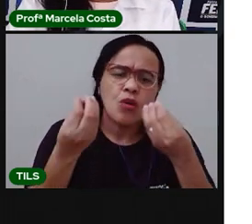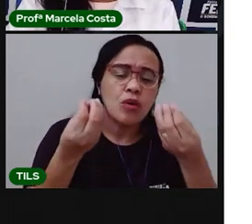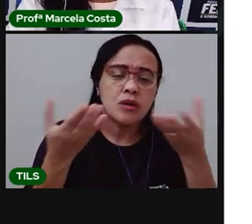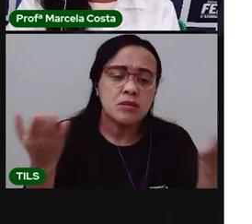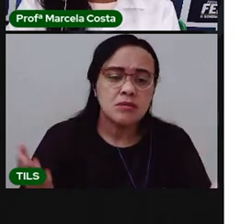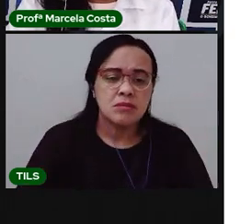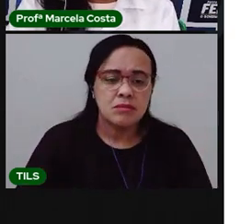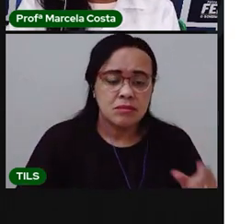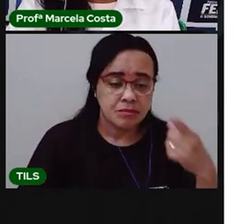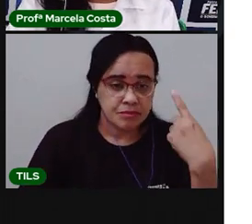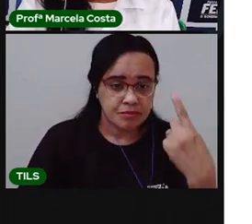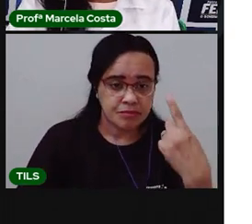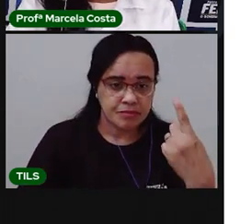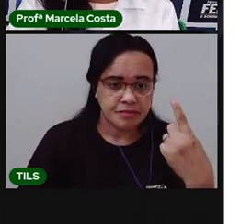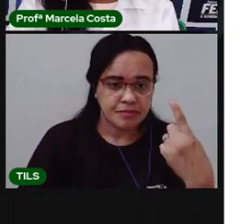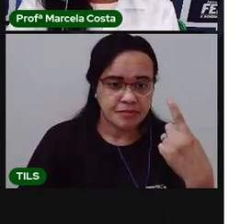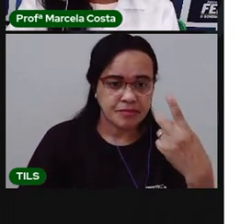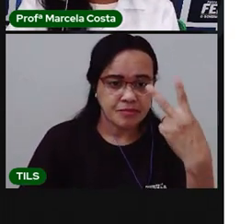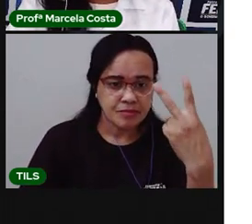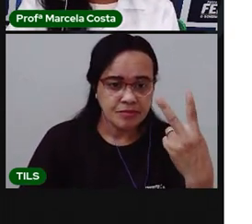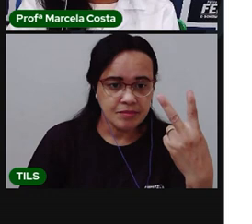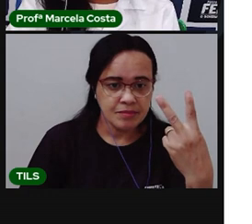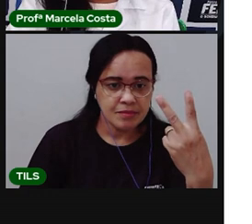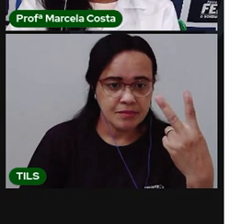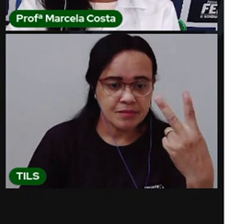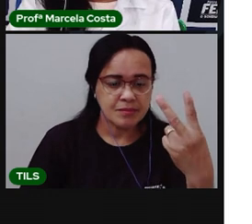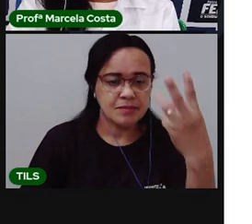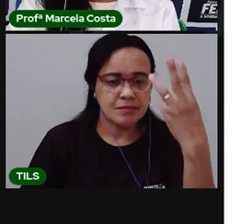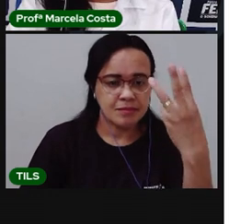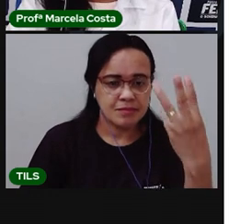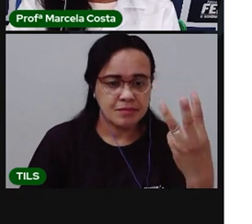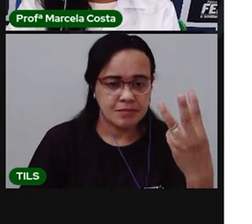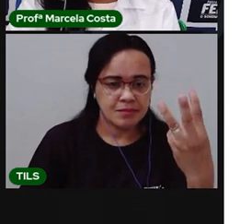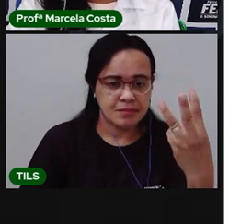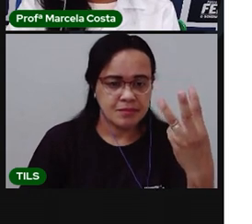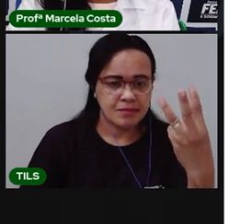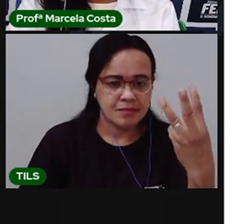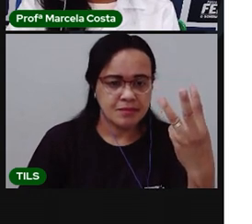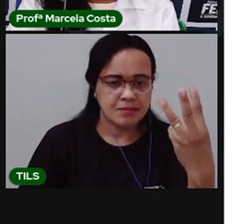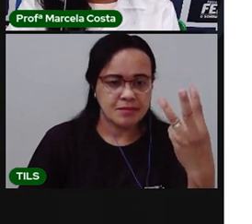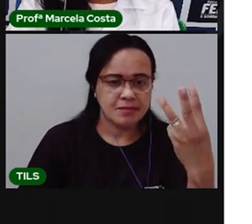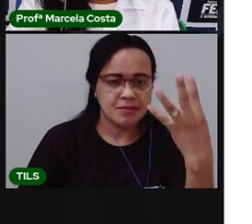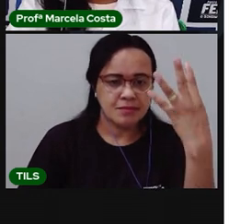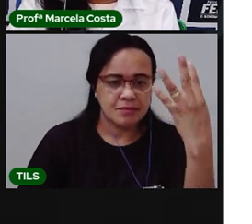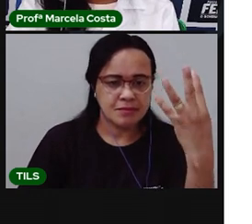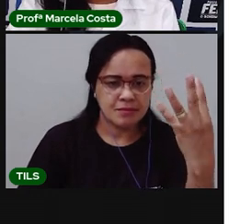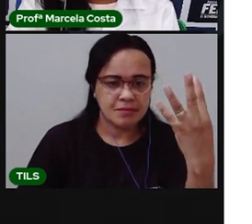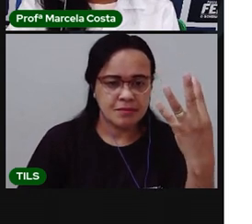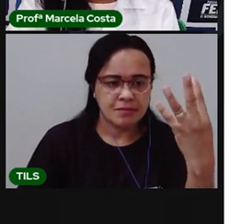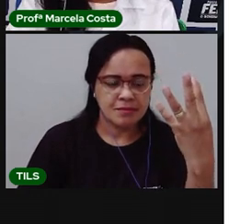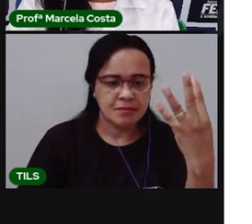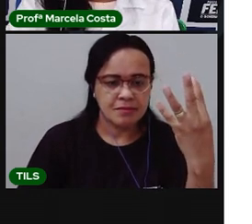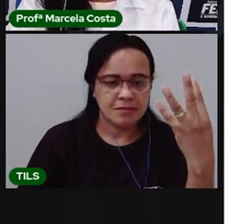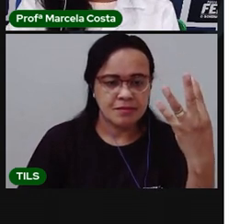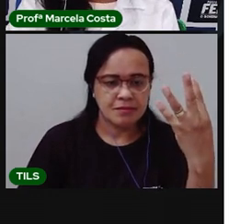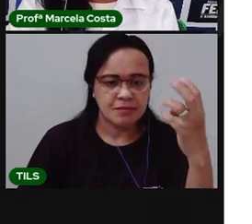Uma, duas, três, quatro,